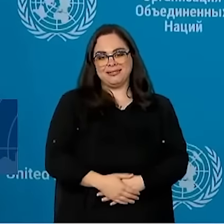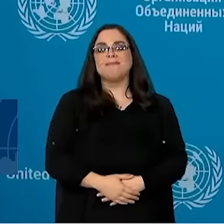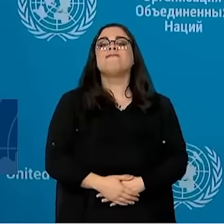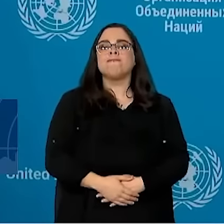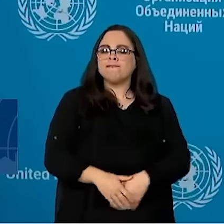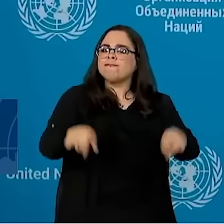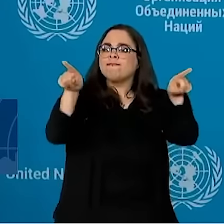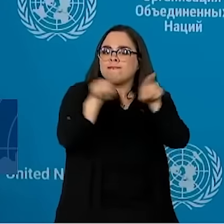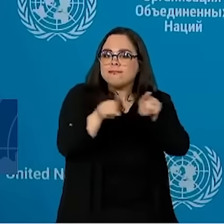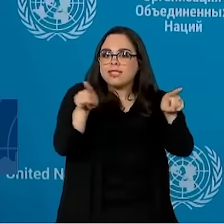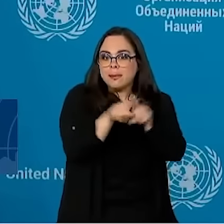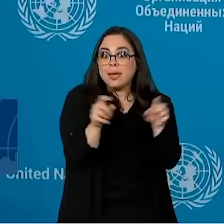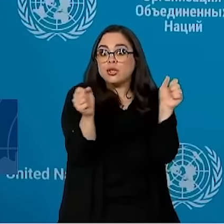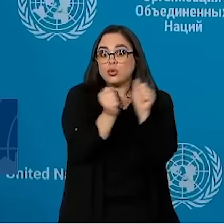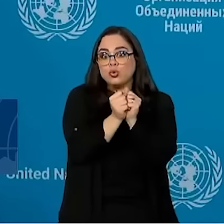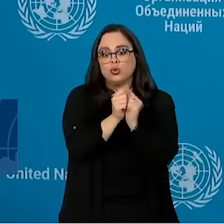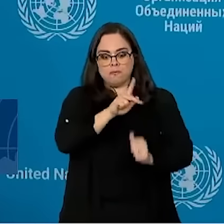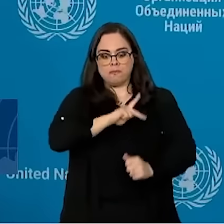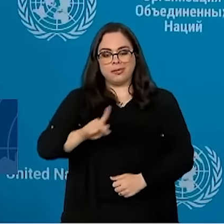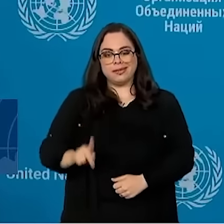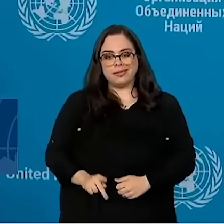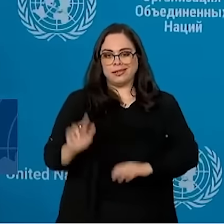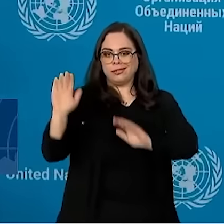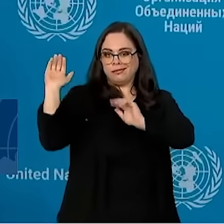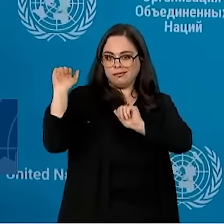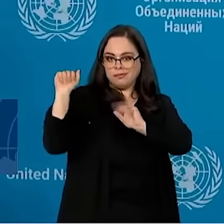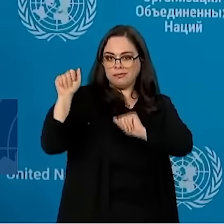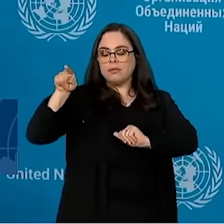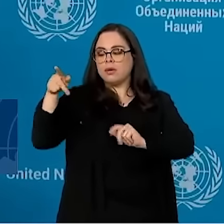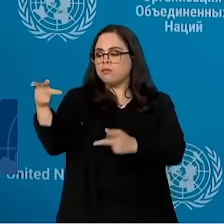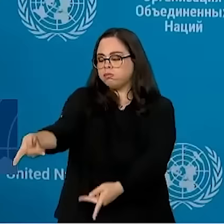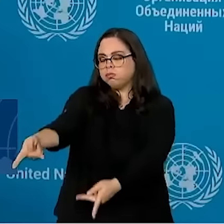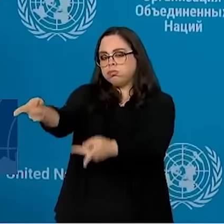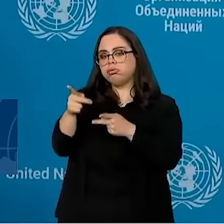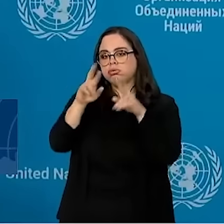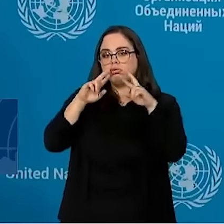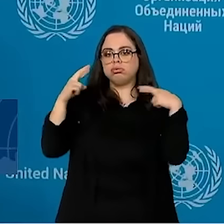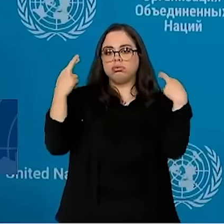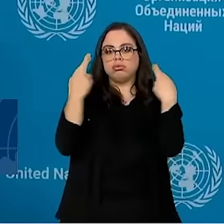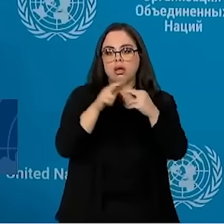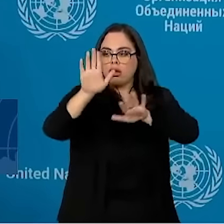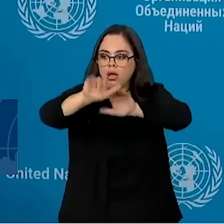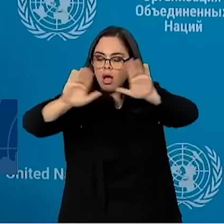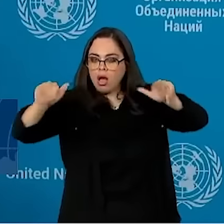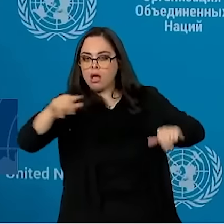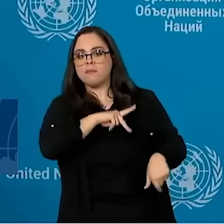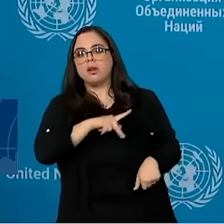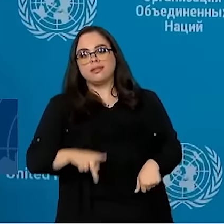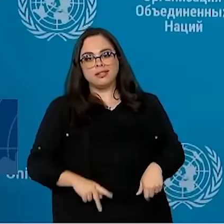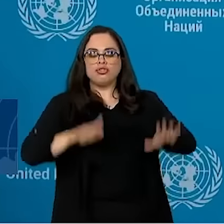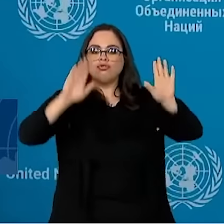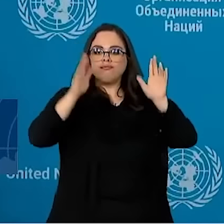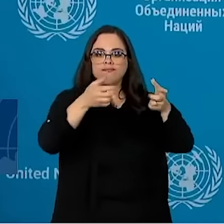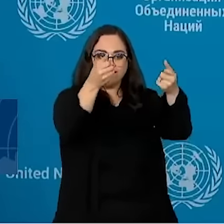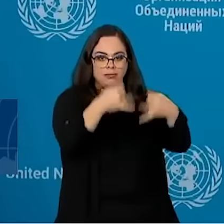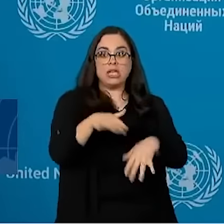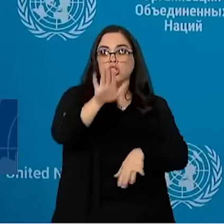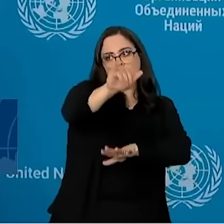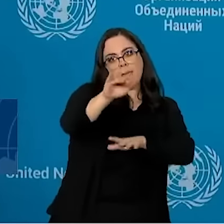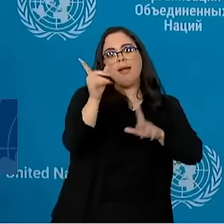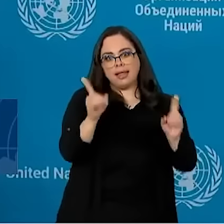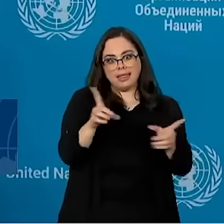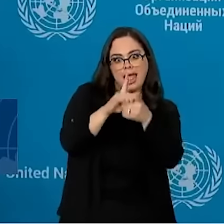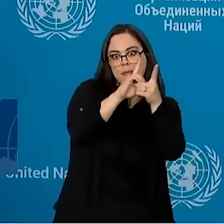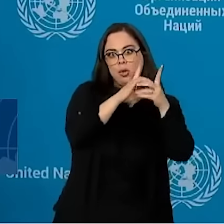de, junto com o Pedro Sanches da Espanha, convocar uma reunião com alguns presidentes que nós consideramos democratas.